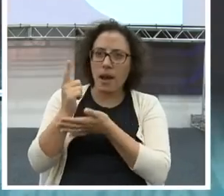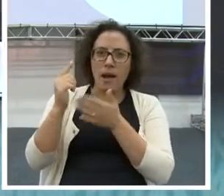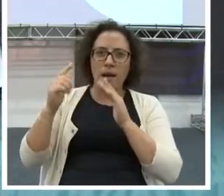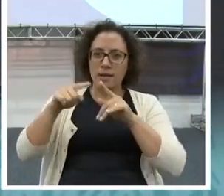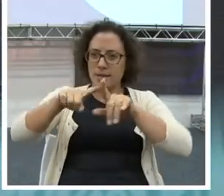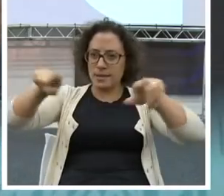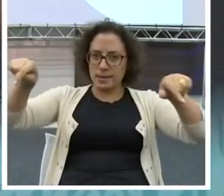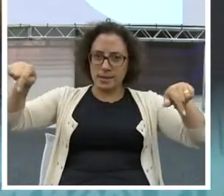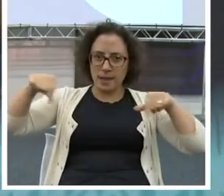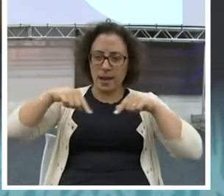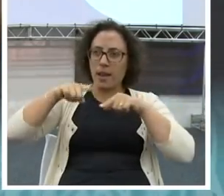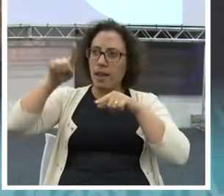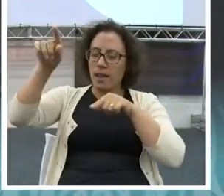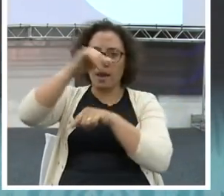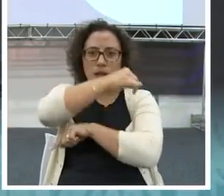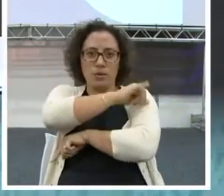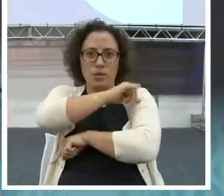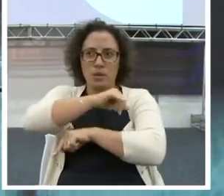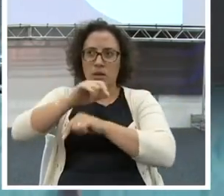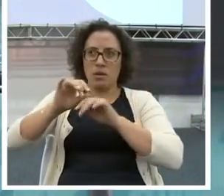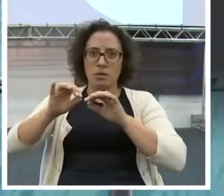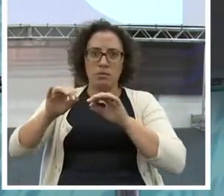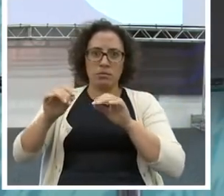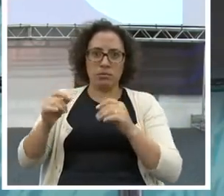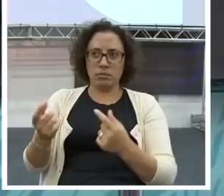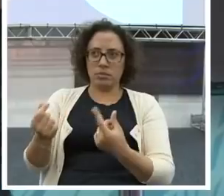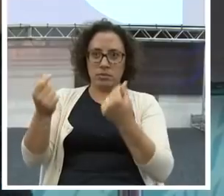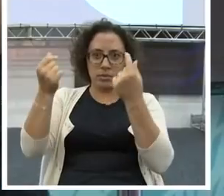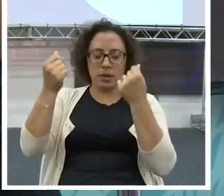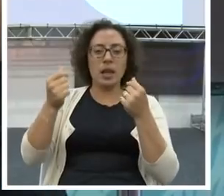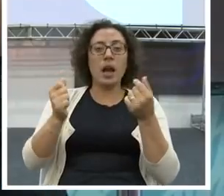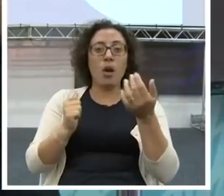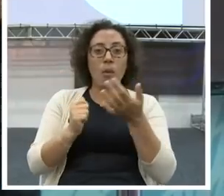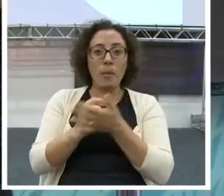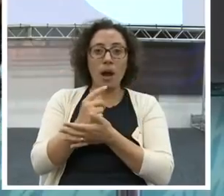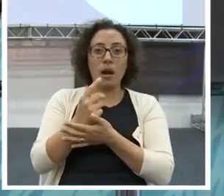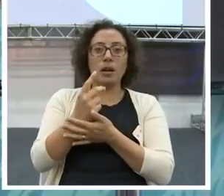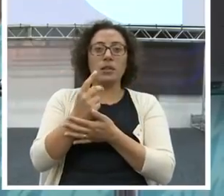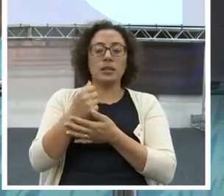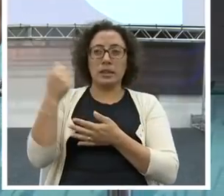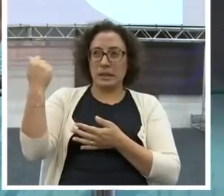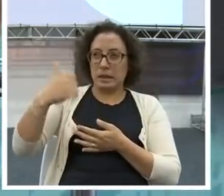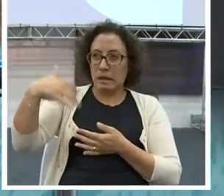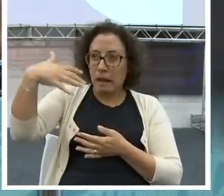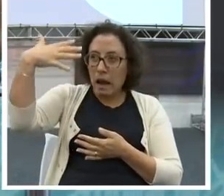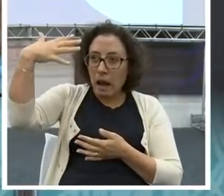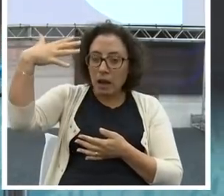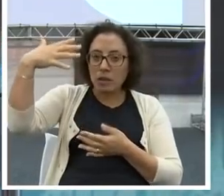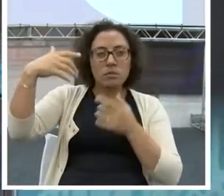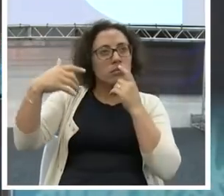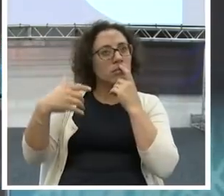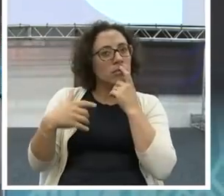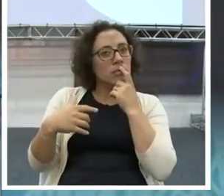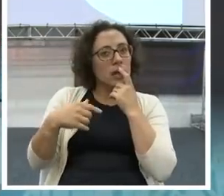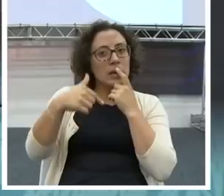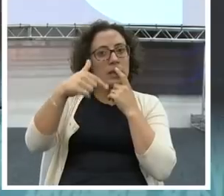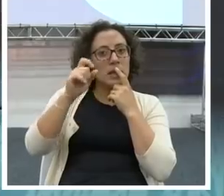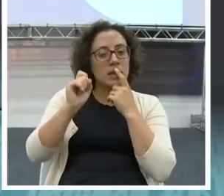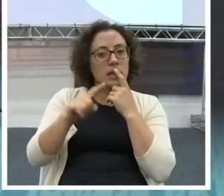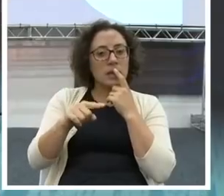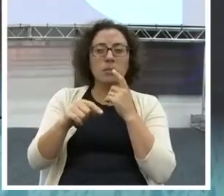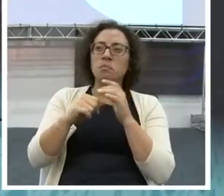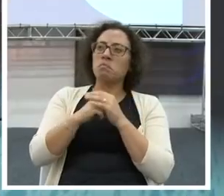reais. E o aluguel era 750 reais. Então, vou comprar para alugar. Estou construindo um...